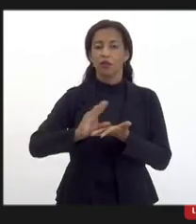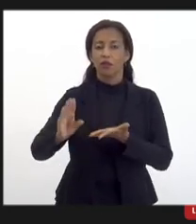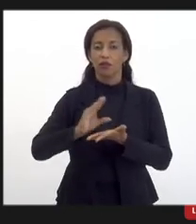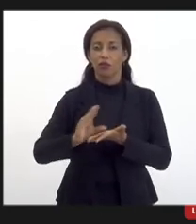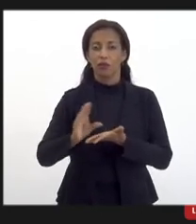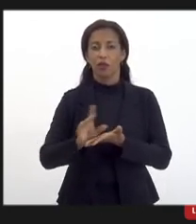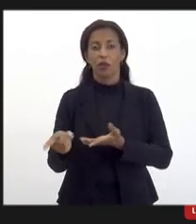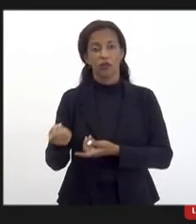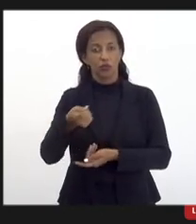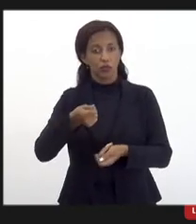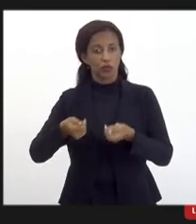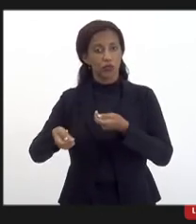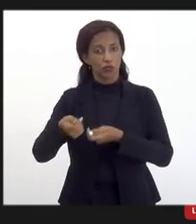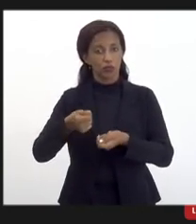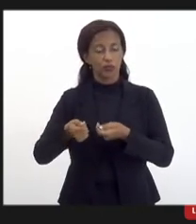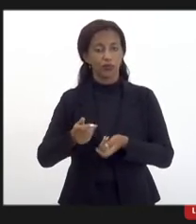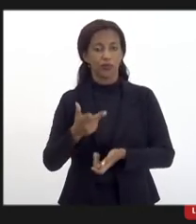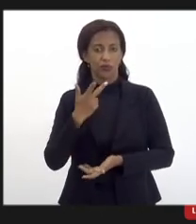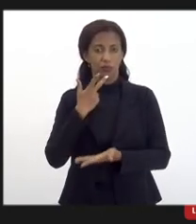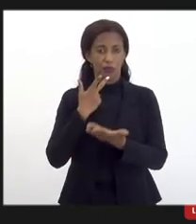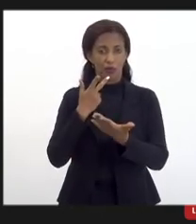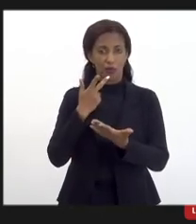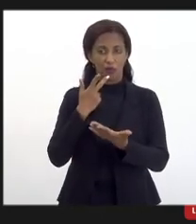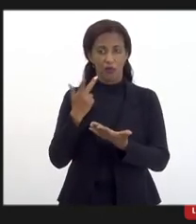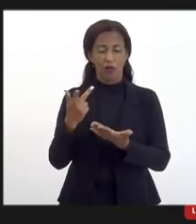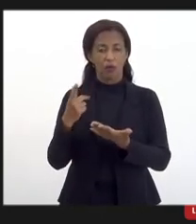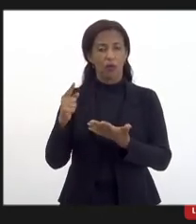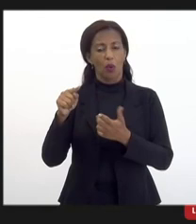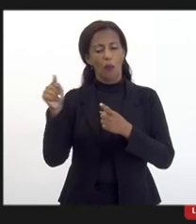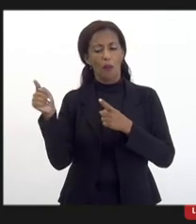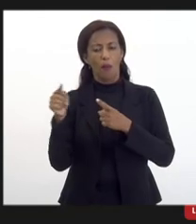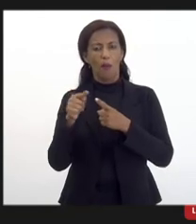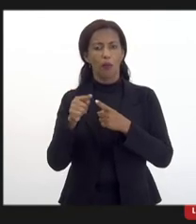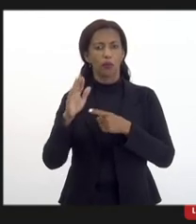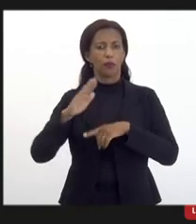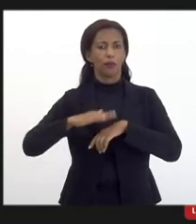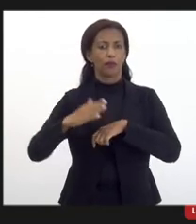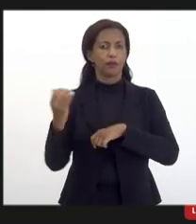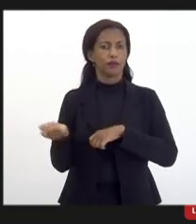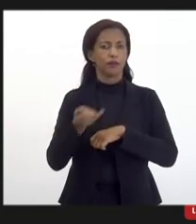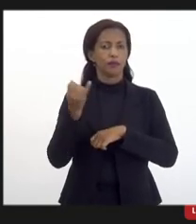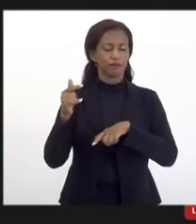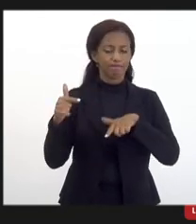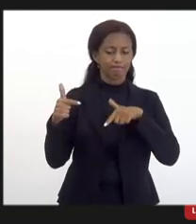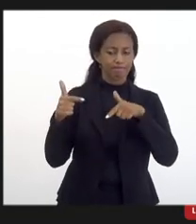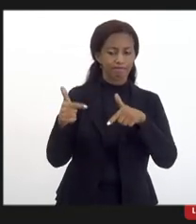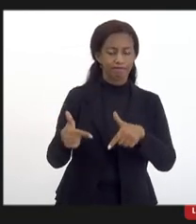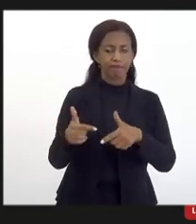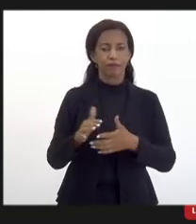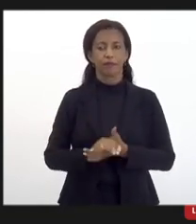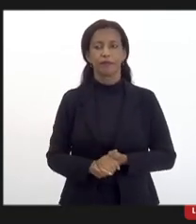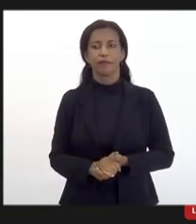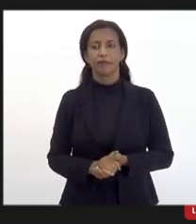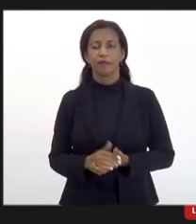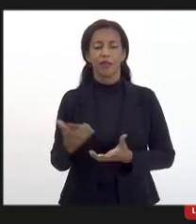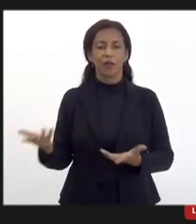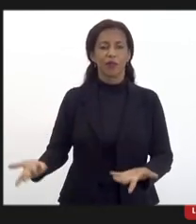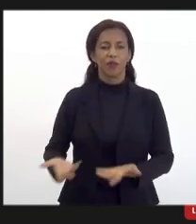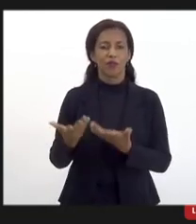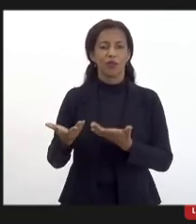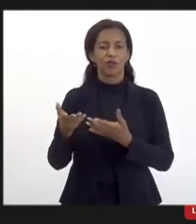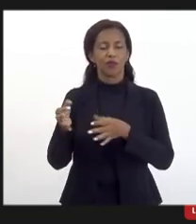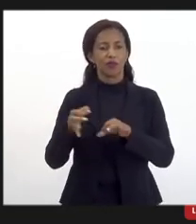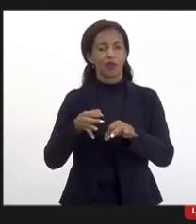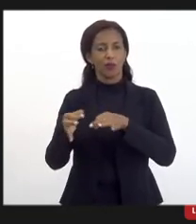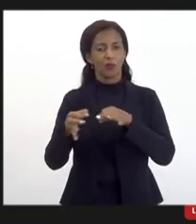de capital de giro que o Alberto falou acho que seria um dos pontos mais importantes e atuando no pequeno para motivar o projeto